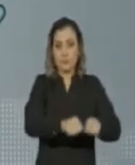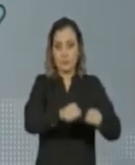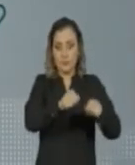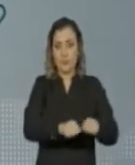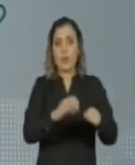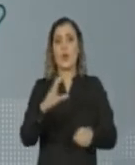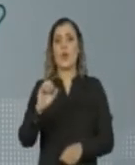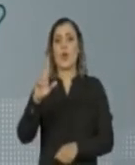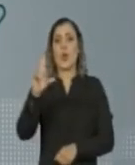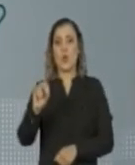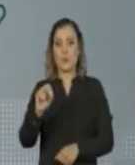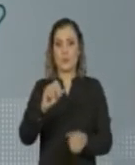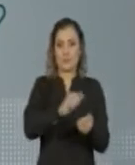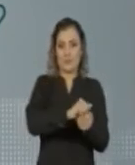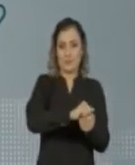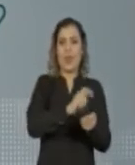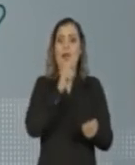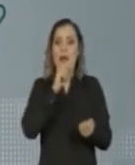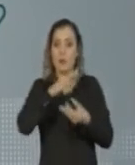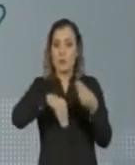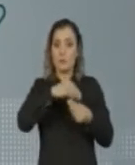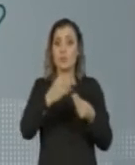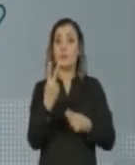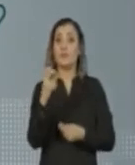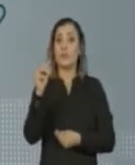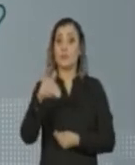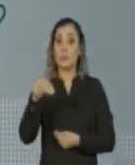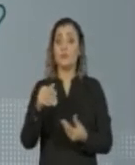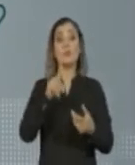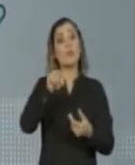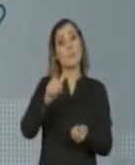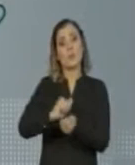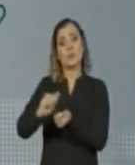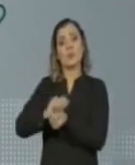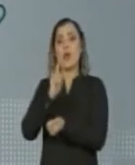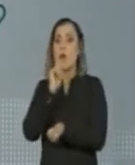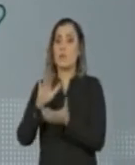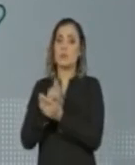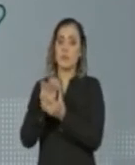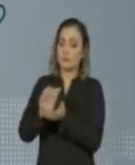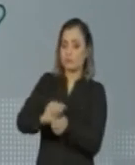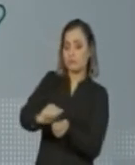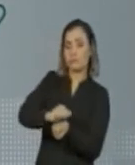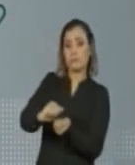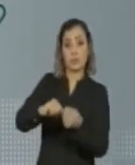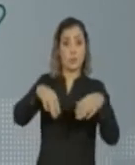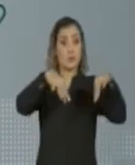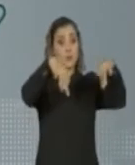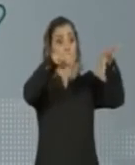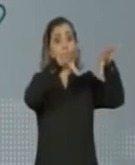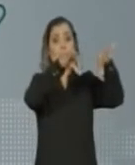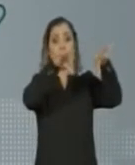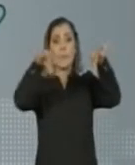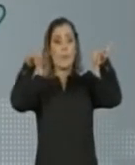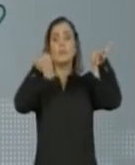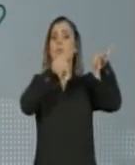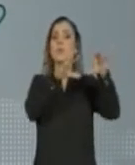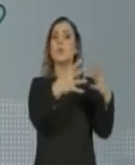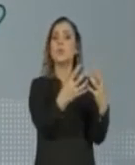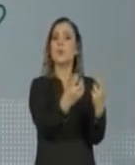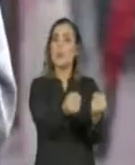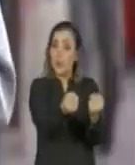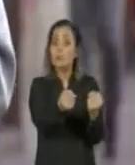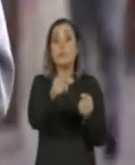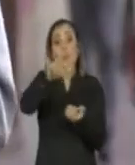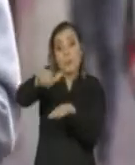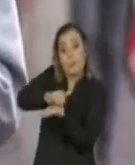diluída por 20 minutos e depois lave com água e sabão. Deixe secar em local arejado e passe com ferro. E